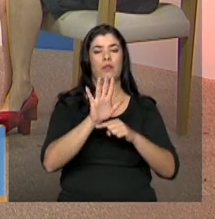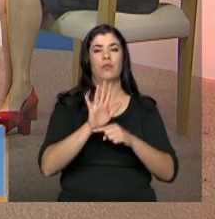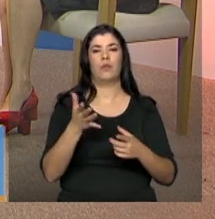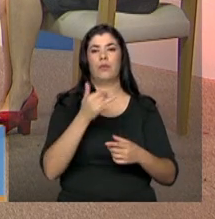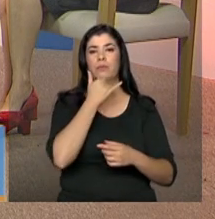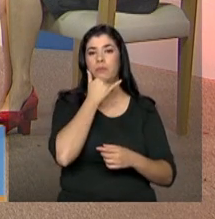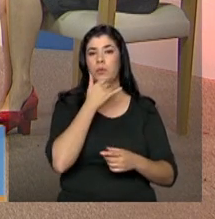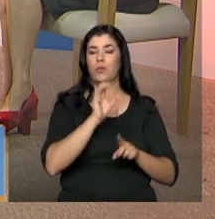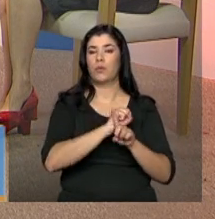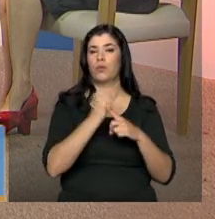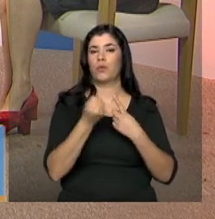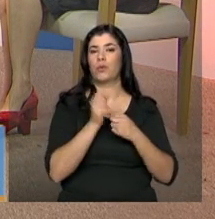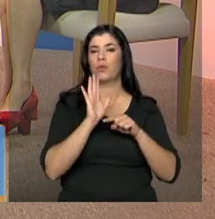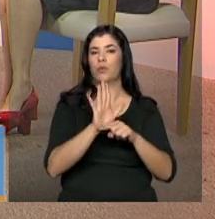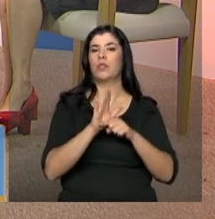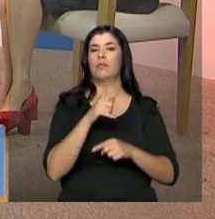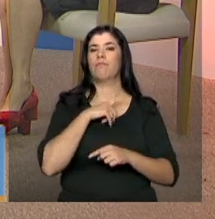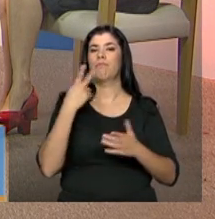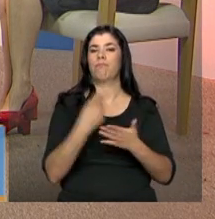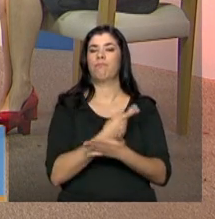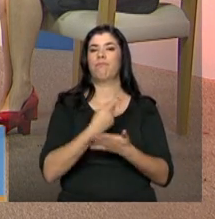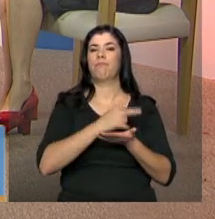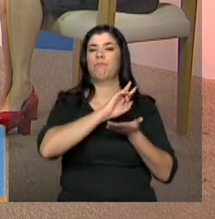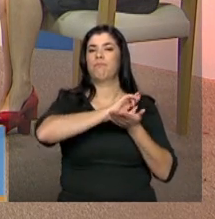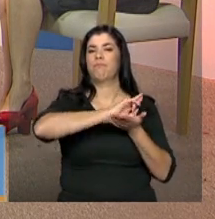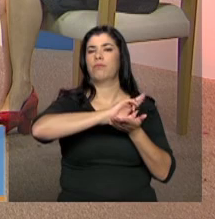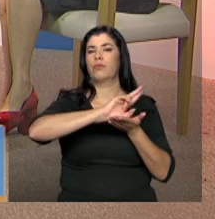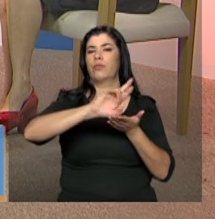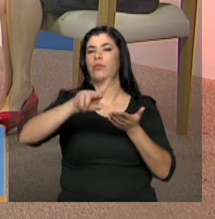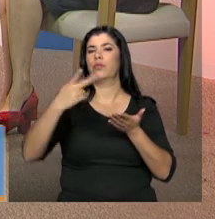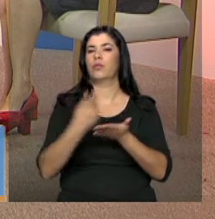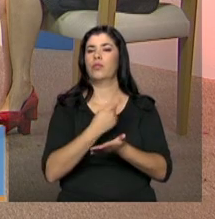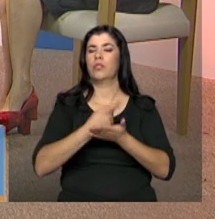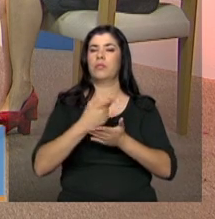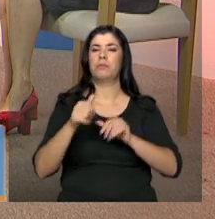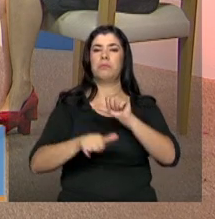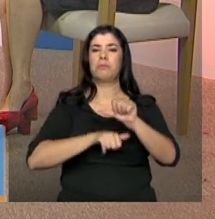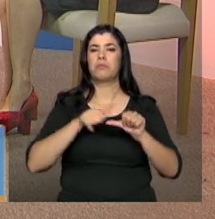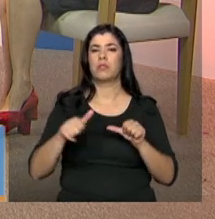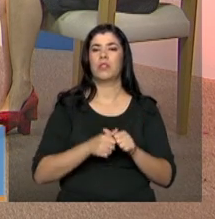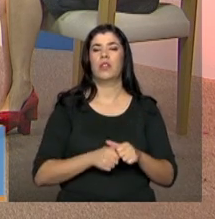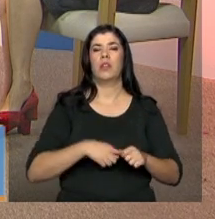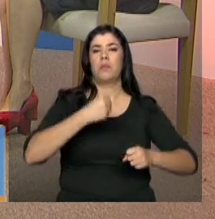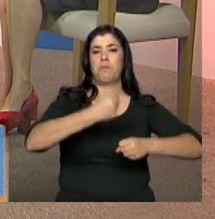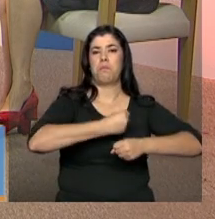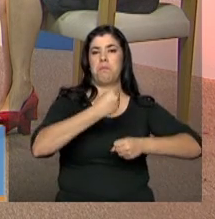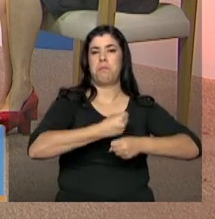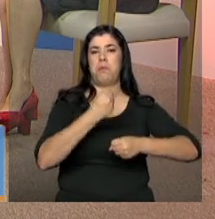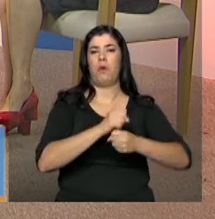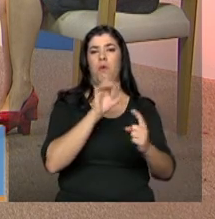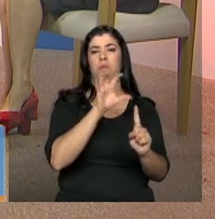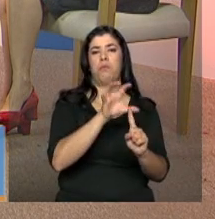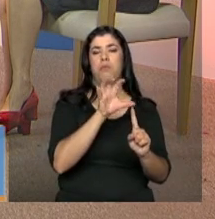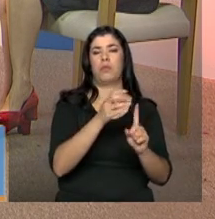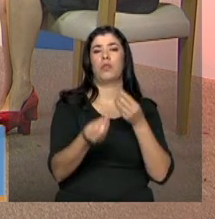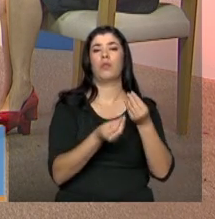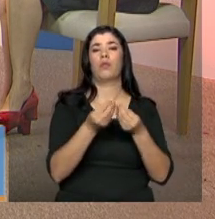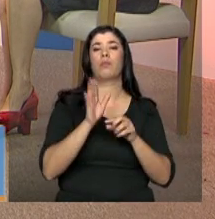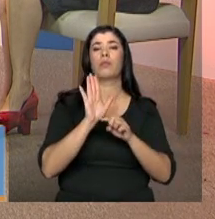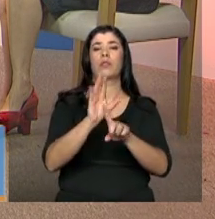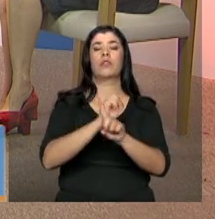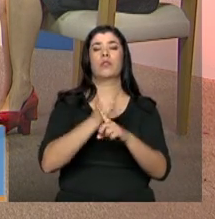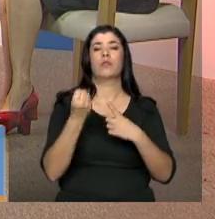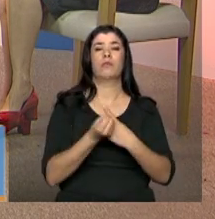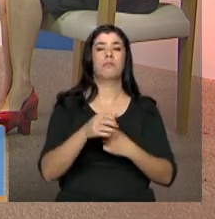sofre mutações conforme diversos fenômenos, né. Grandes obras interferem na questão da assistência social de um